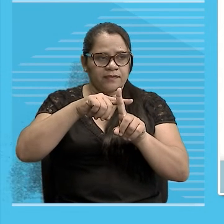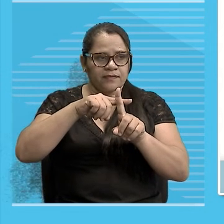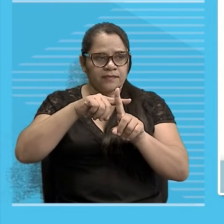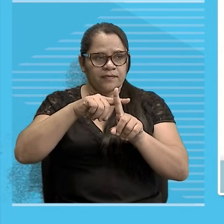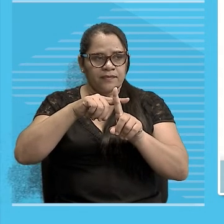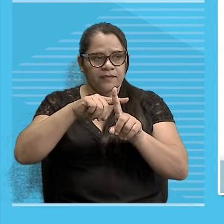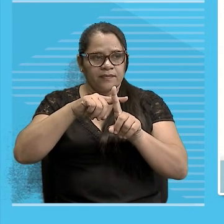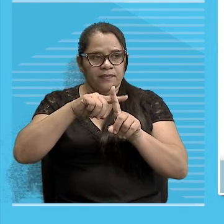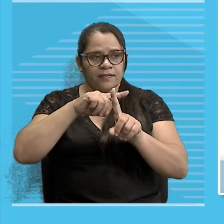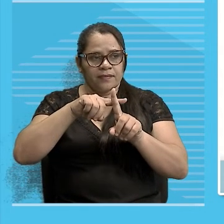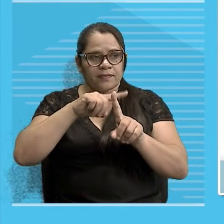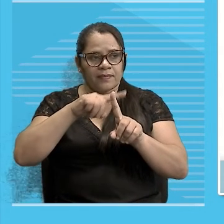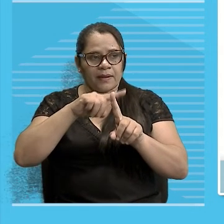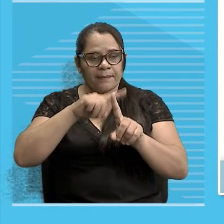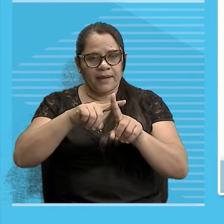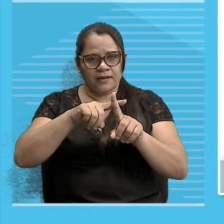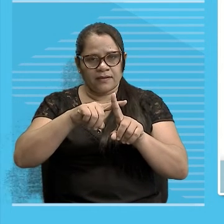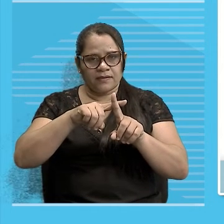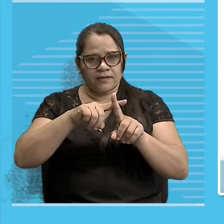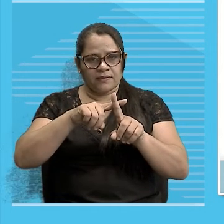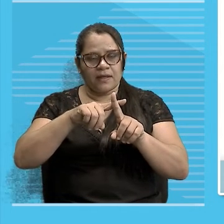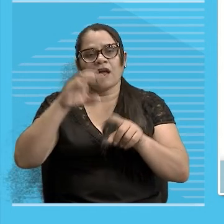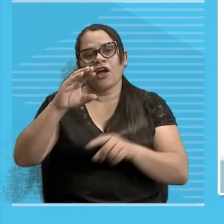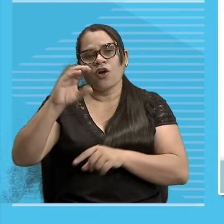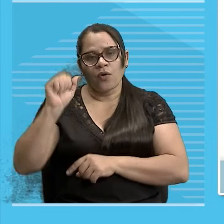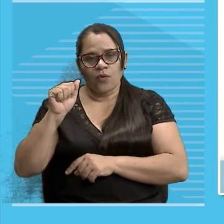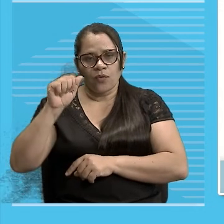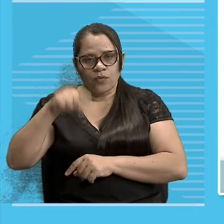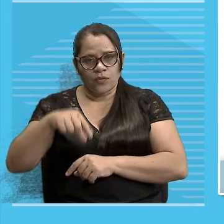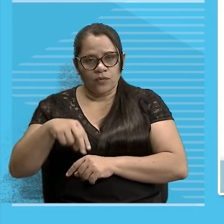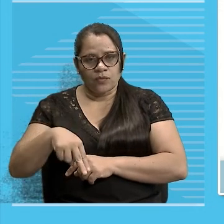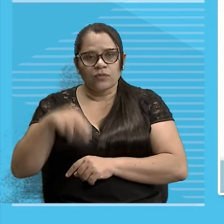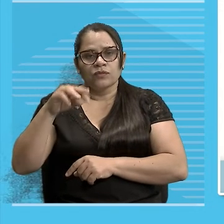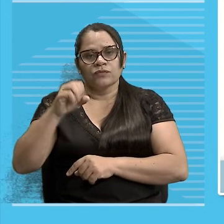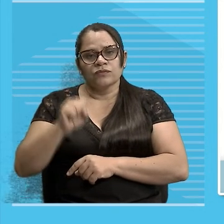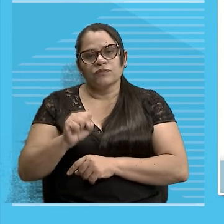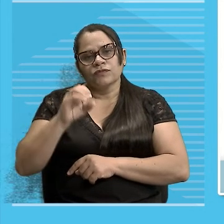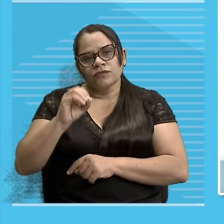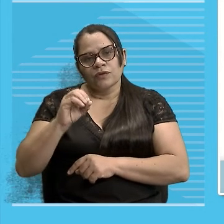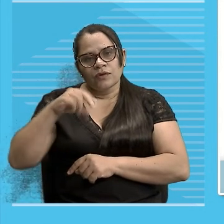E A consoante de ligação S